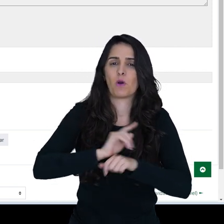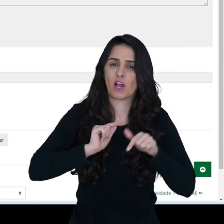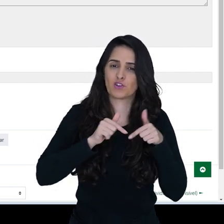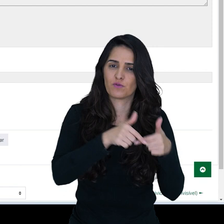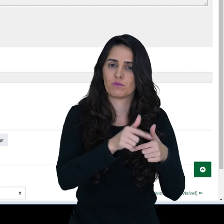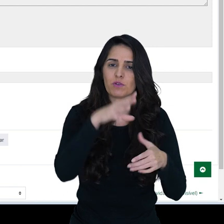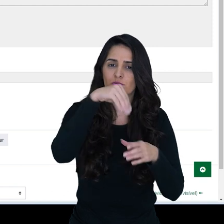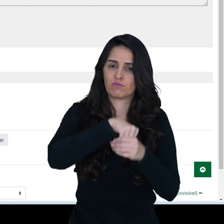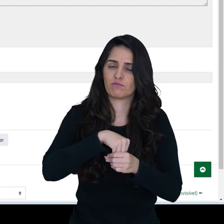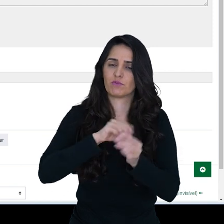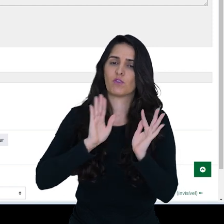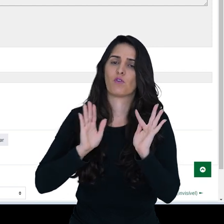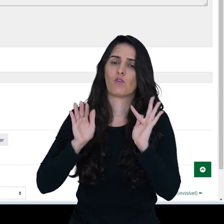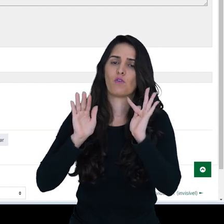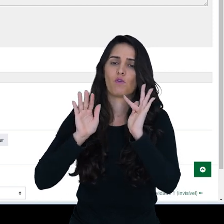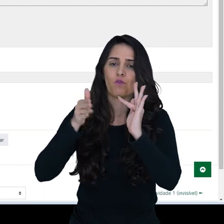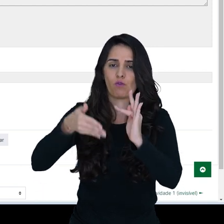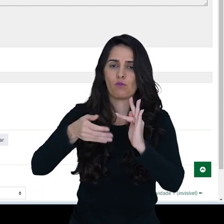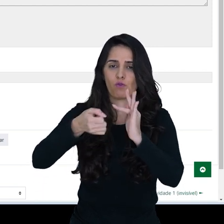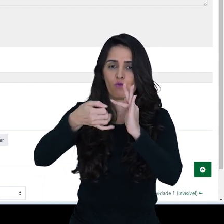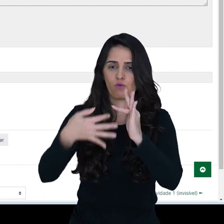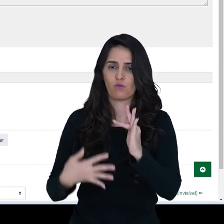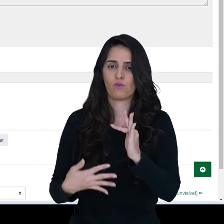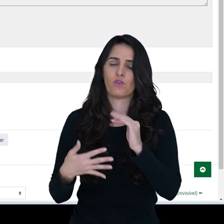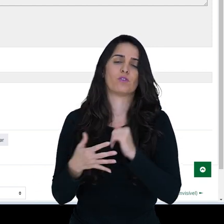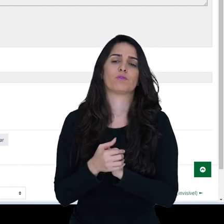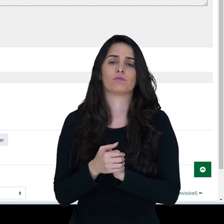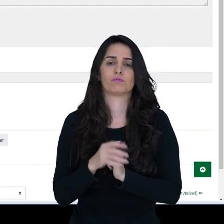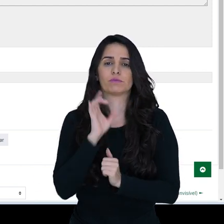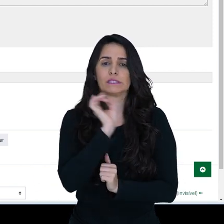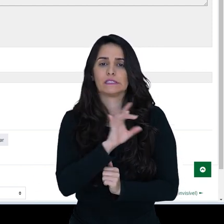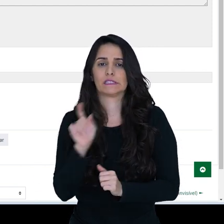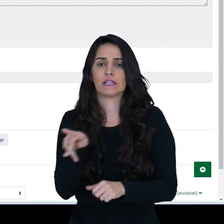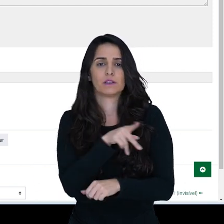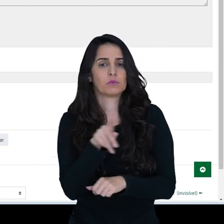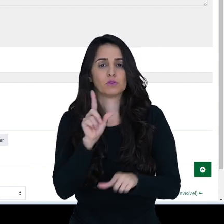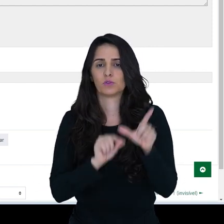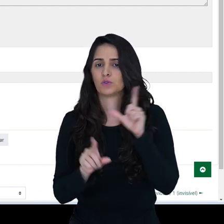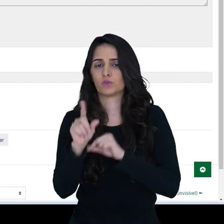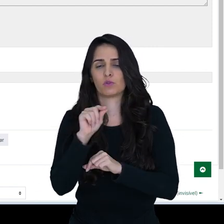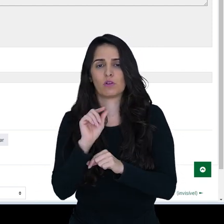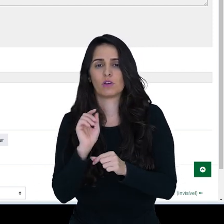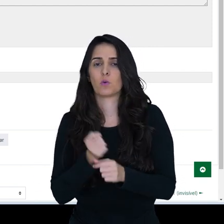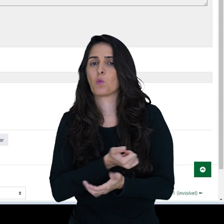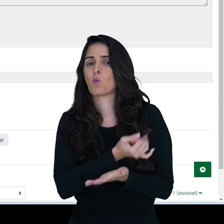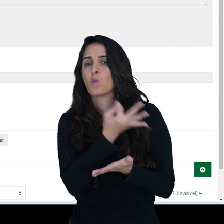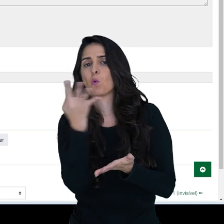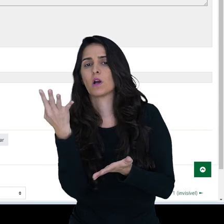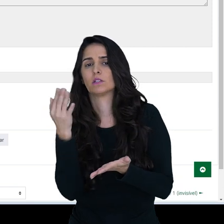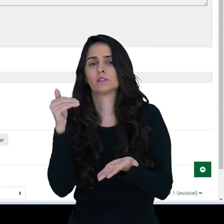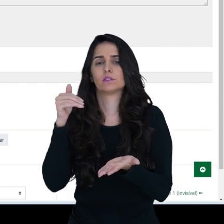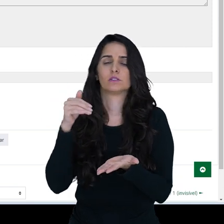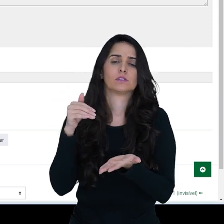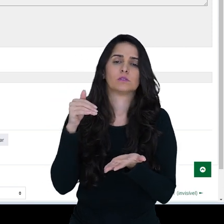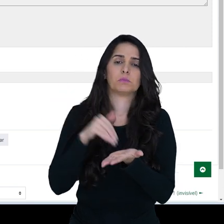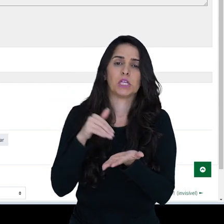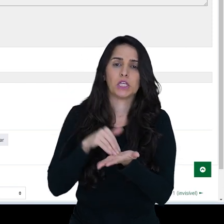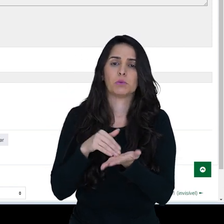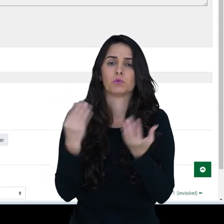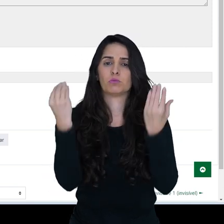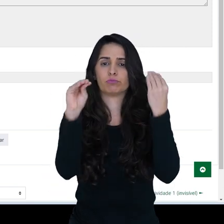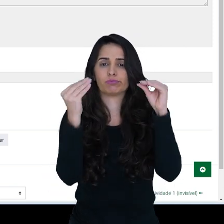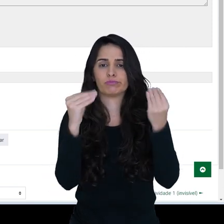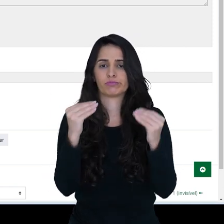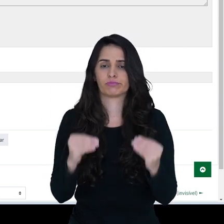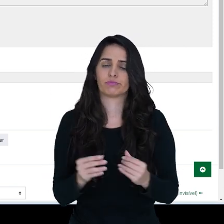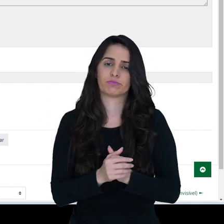do fórum. E aí muitos professores definem um número mínimo, por exemplo, de postagem. Posso também